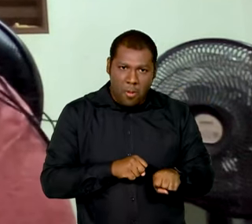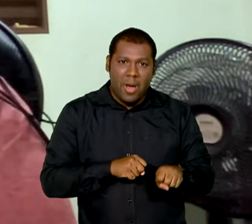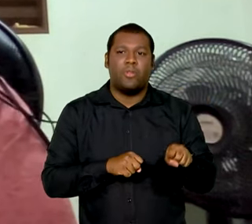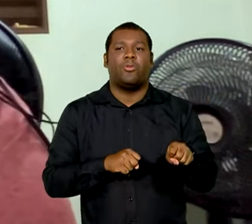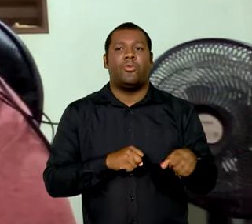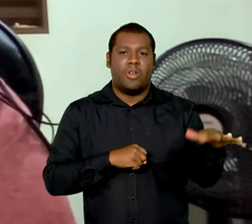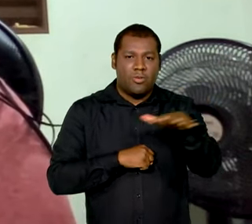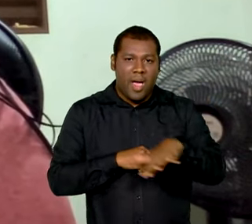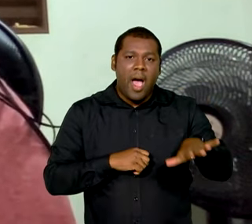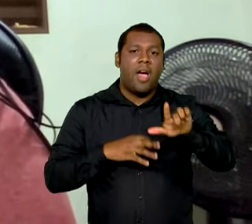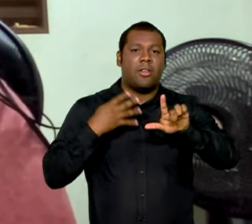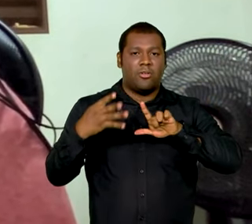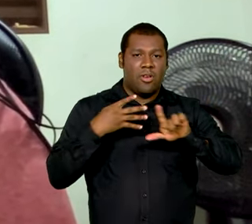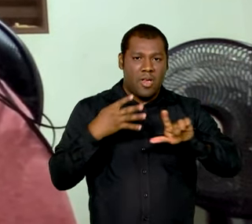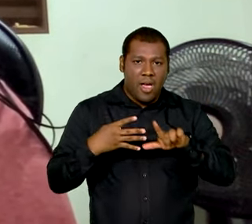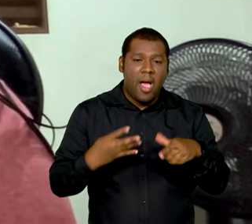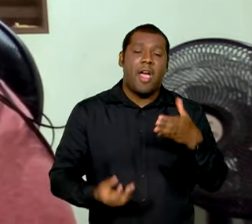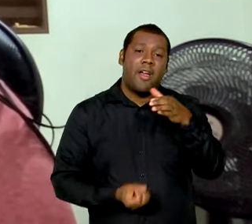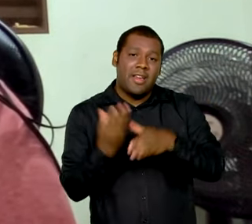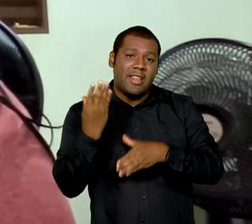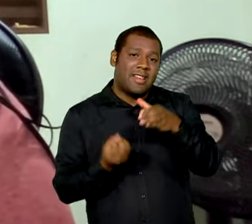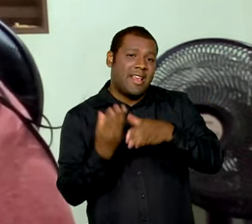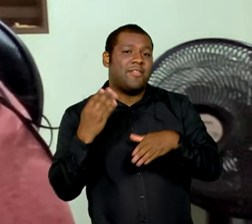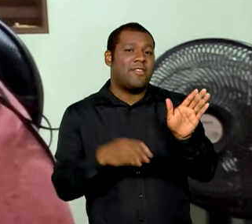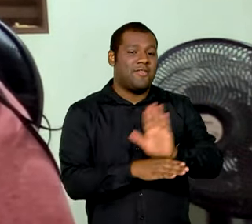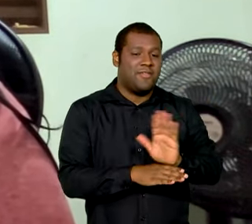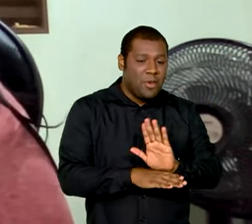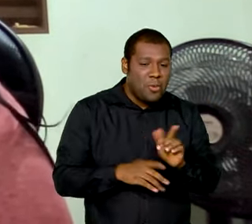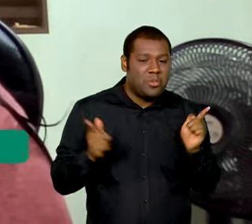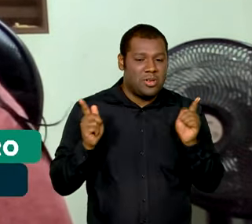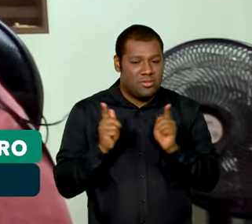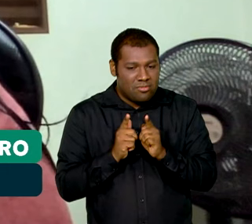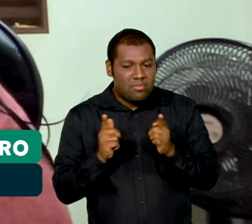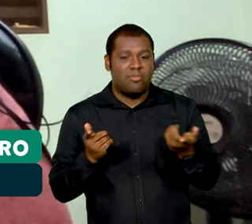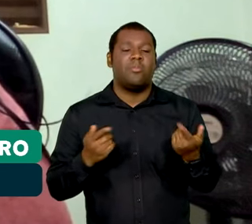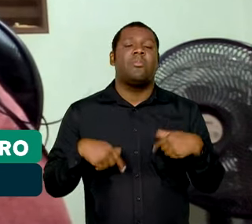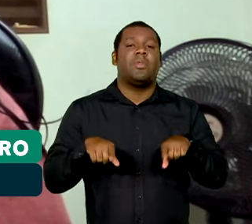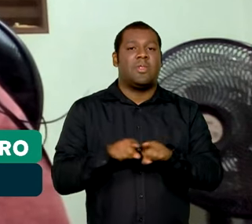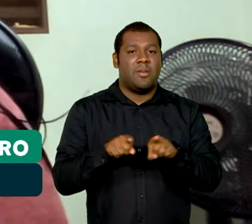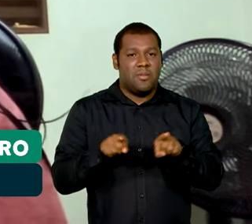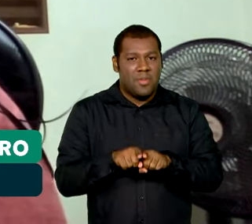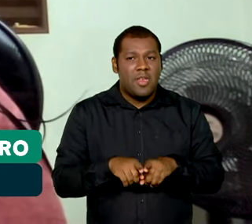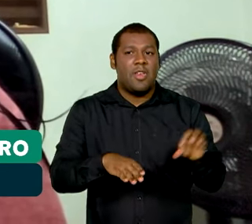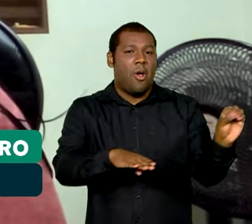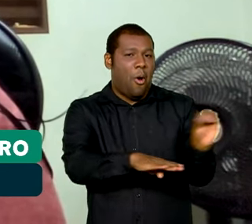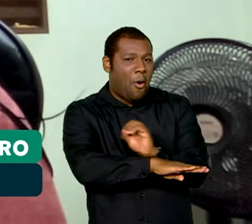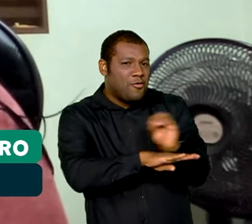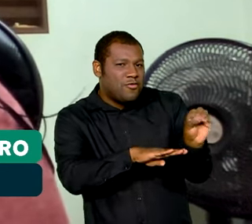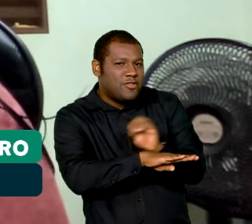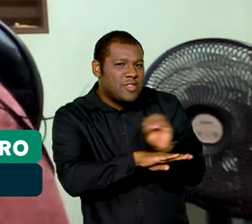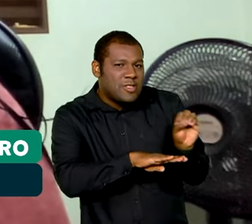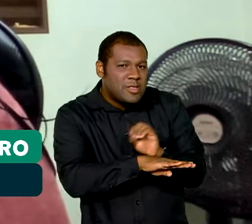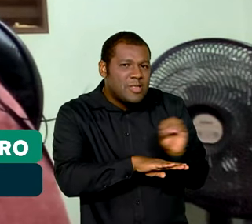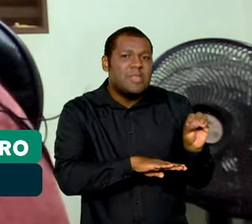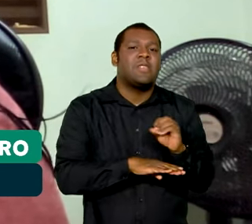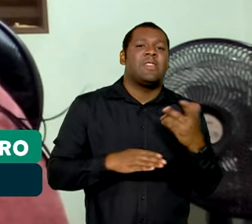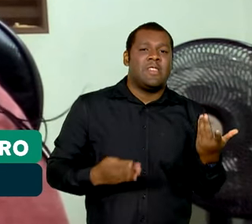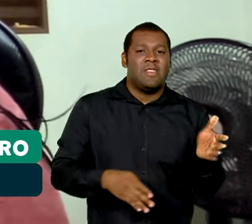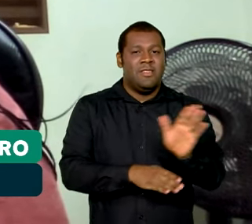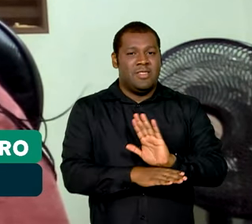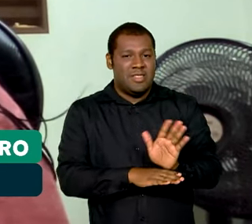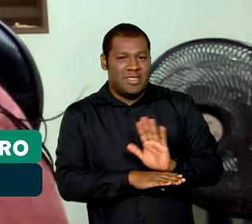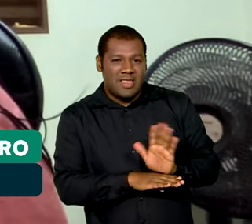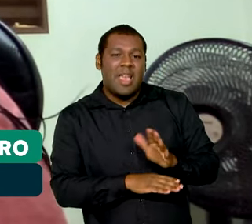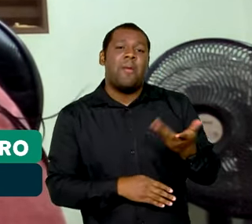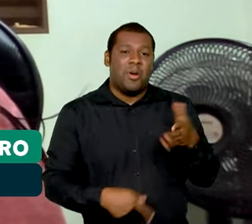E agora eu tô trabalhando, assim, projetos como oficina de roteiro, dei oficina de roteiro já, dei oficina de